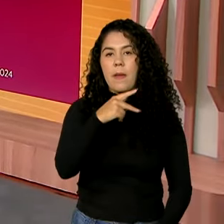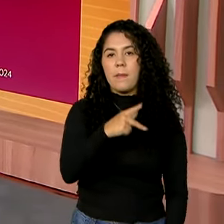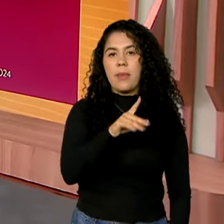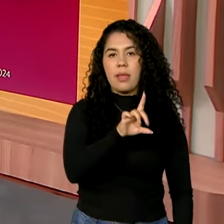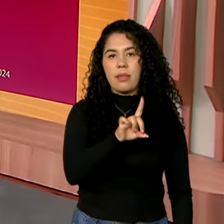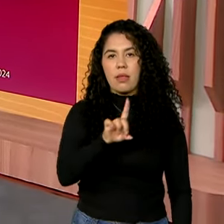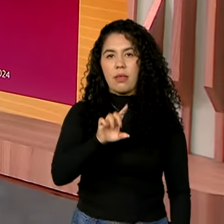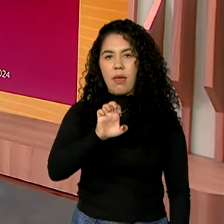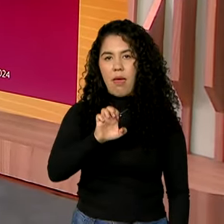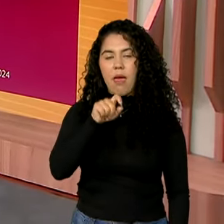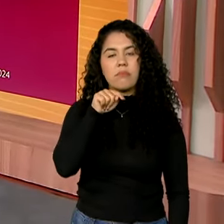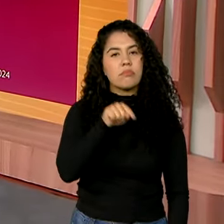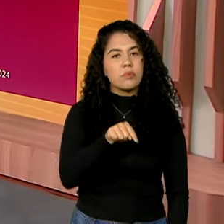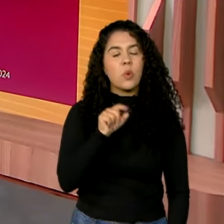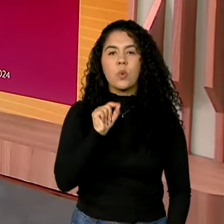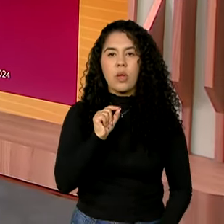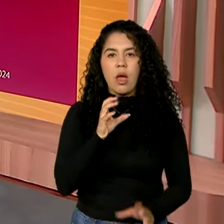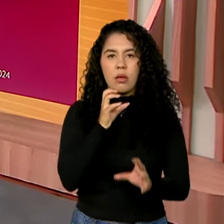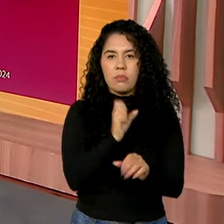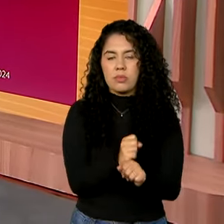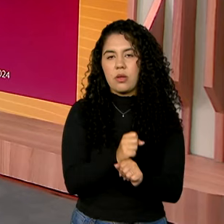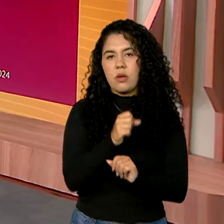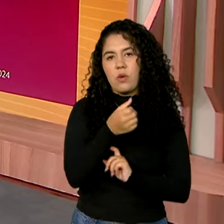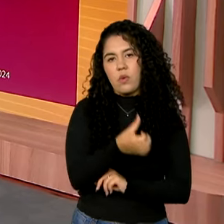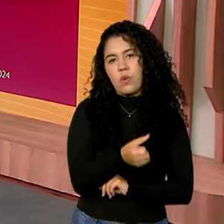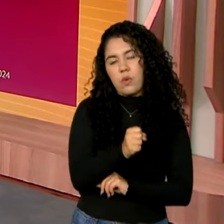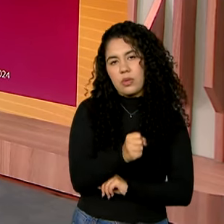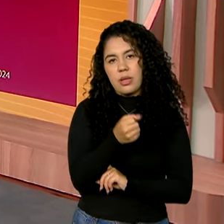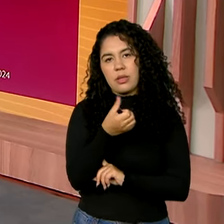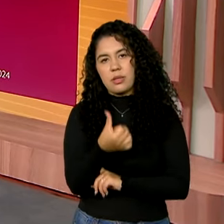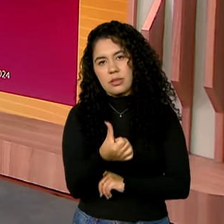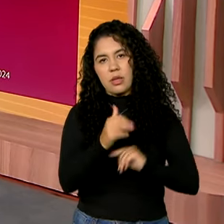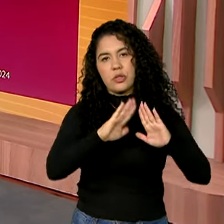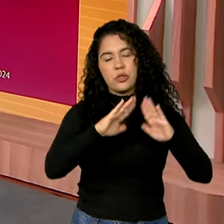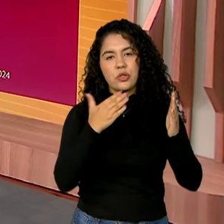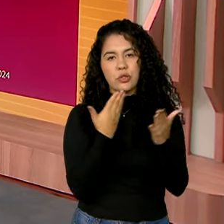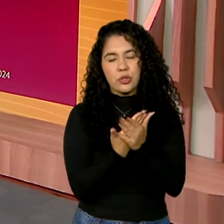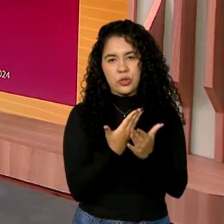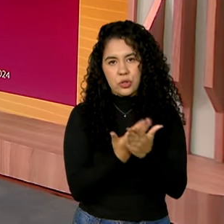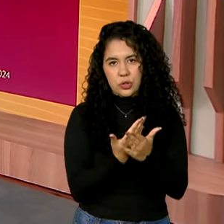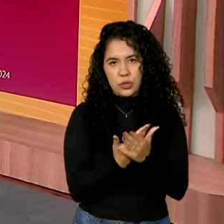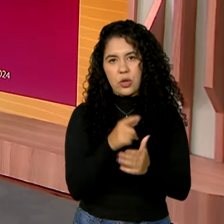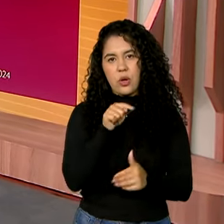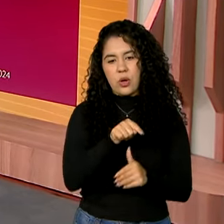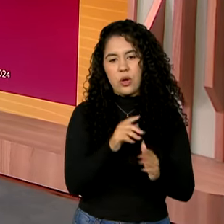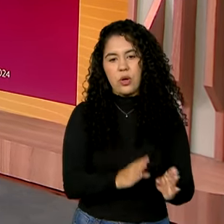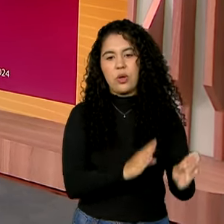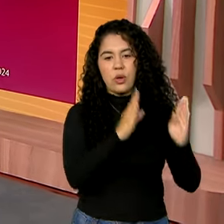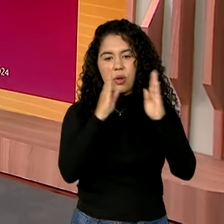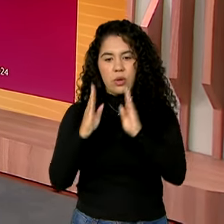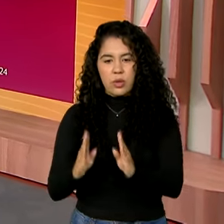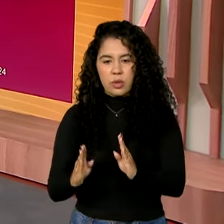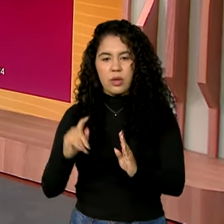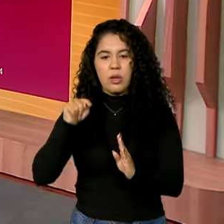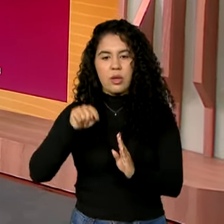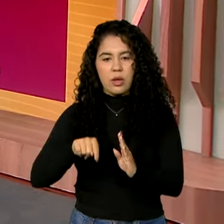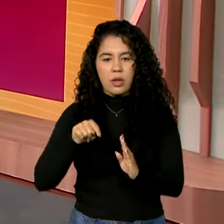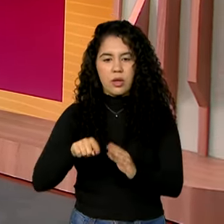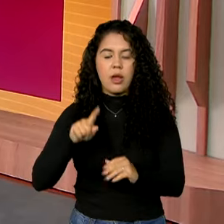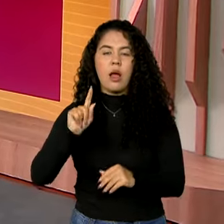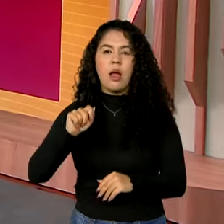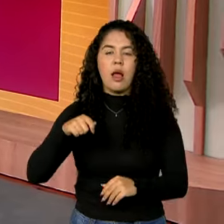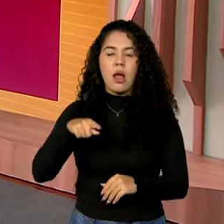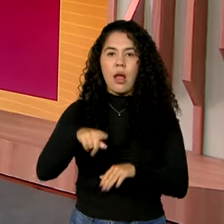Escolas chega a 86 unidades de ensino nessa cidade de Coari. E o Simples Nacional, o